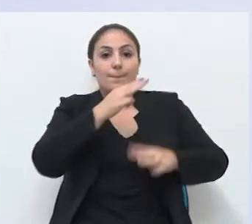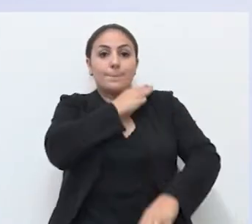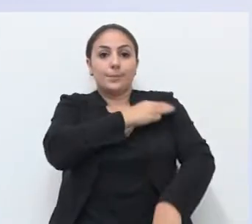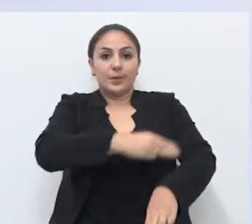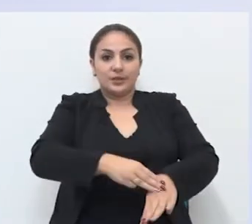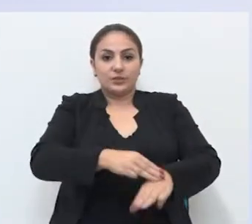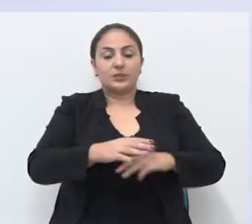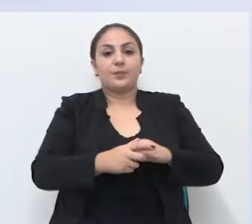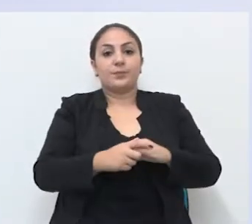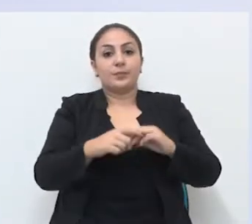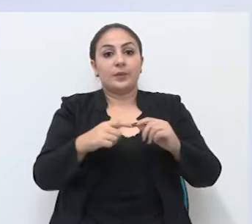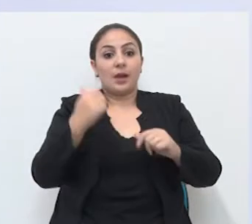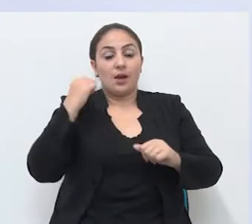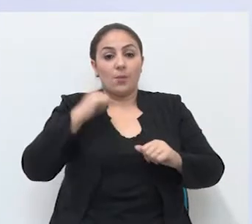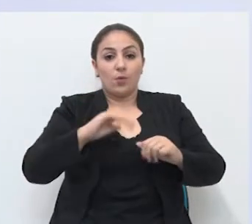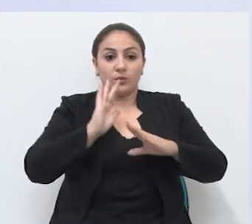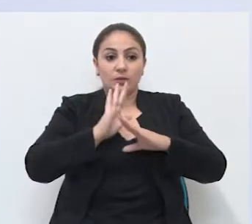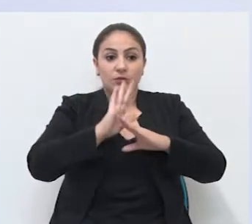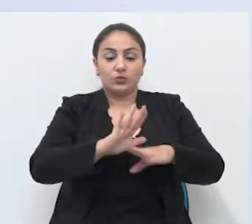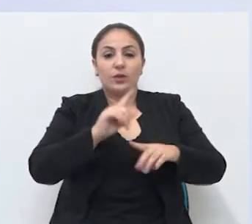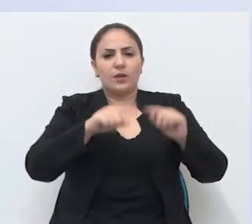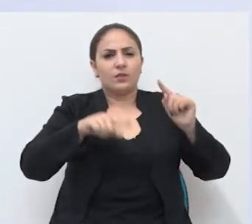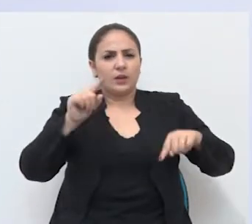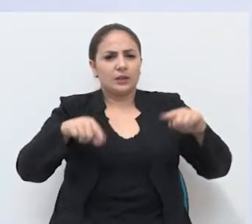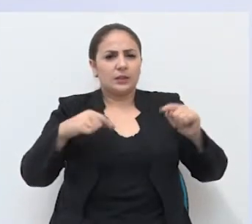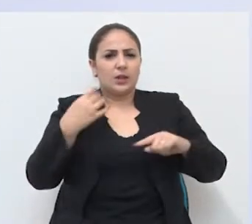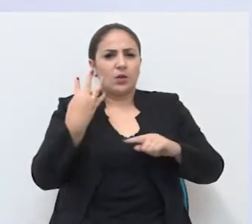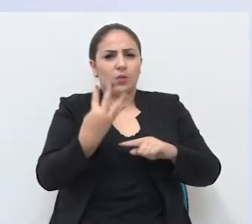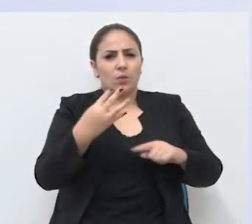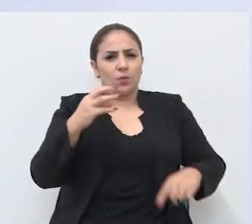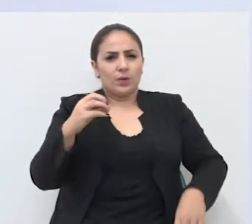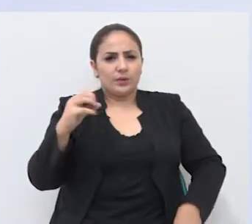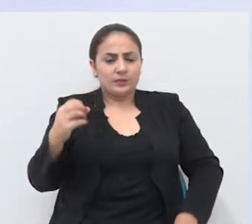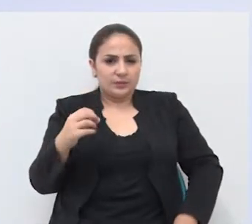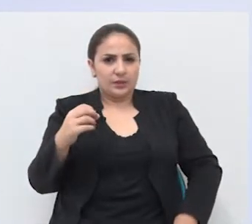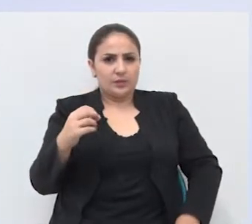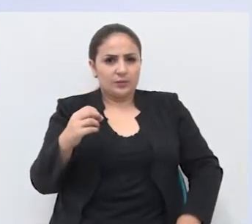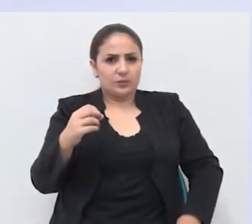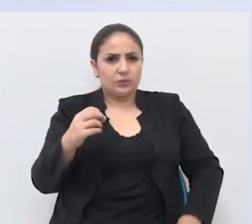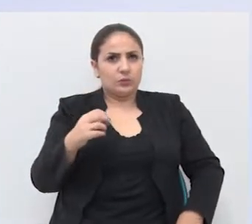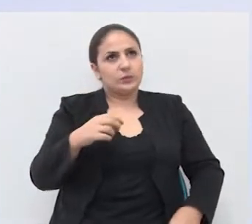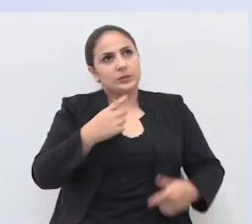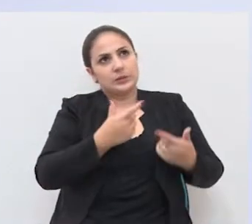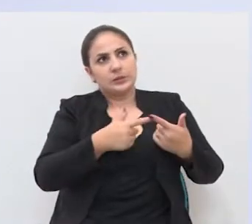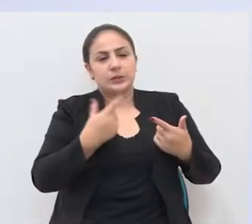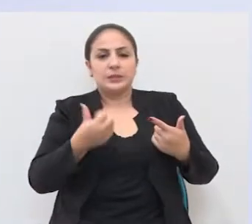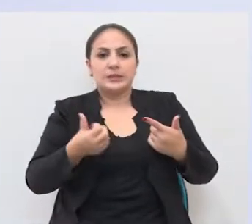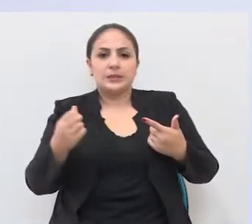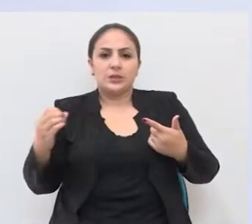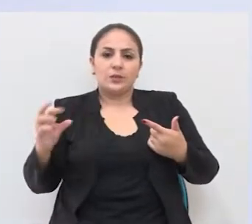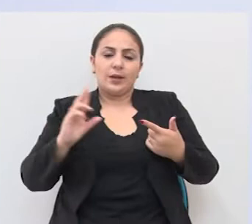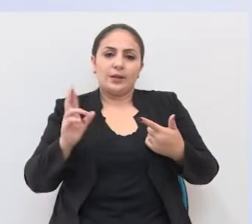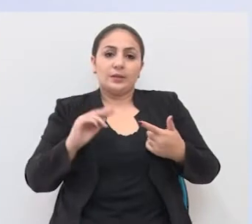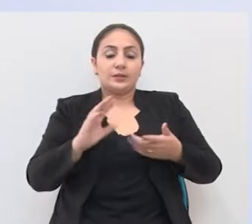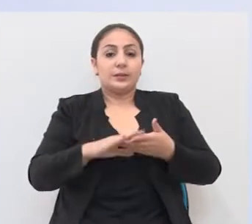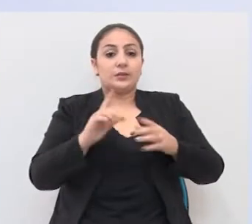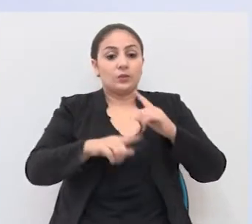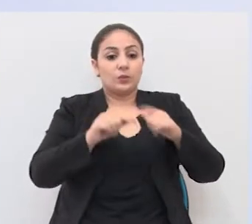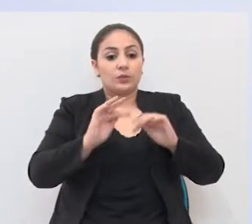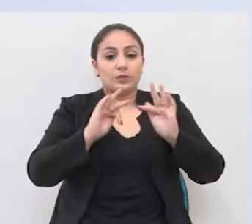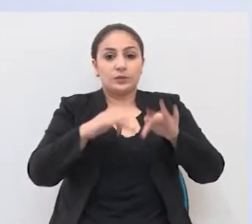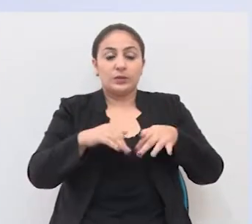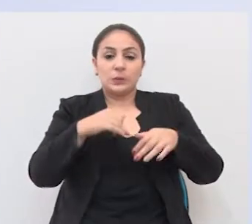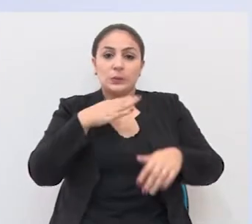enfermagem e magistério. A Bolsa Auxílio varia entre R 400 e R 600. E a